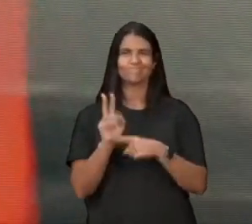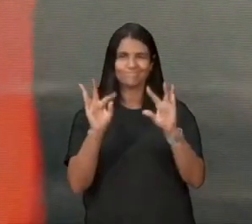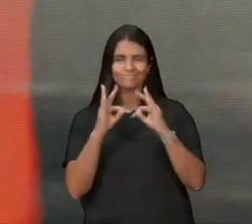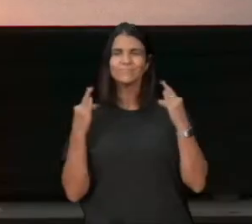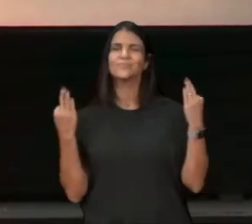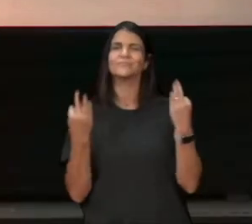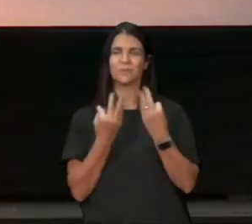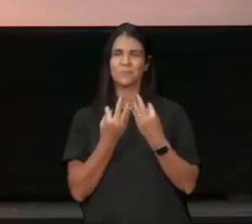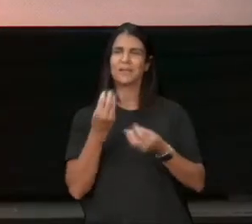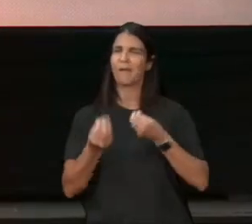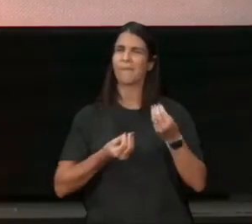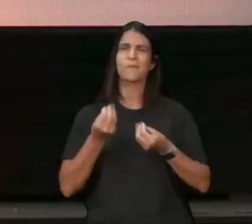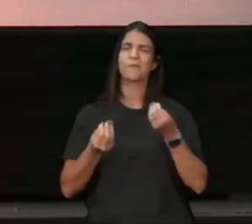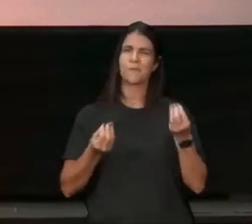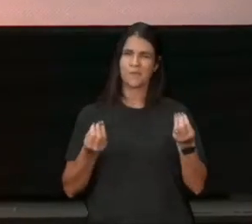porque eu não faço,